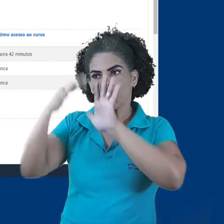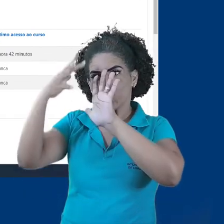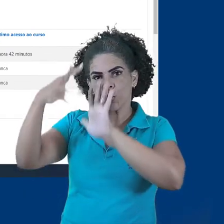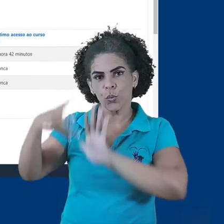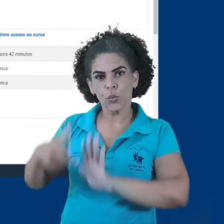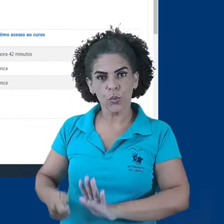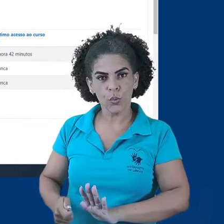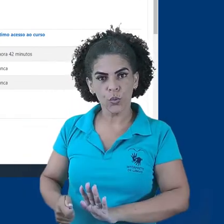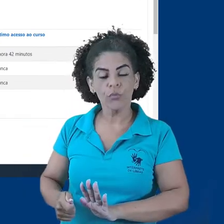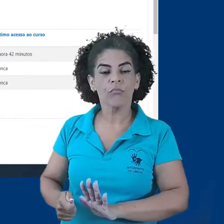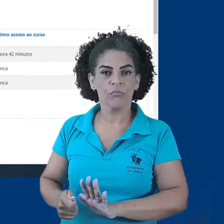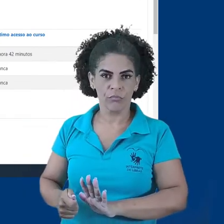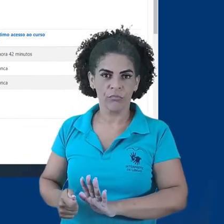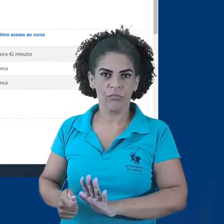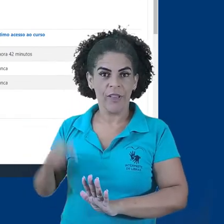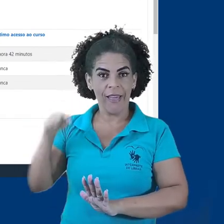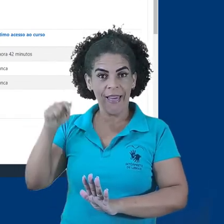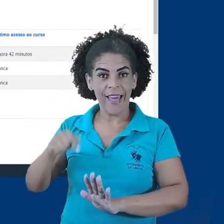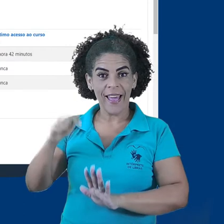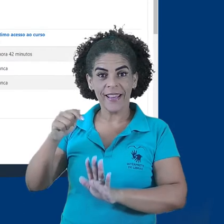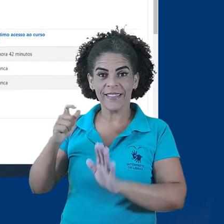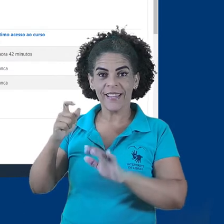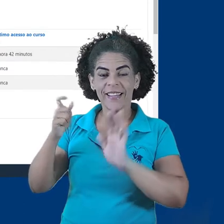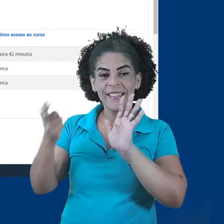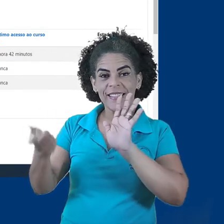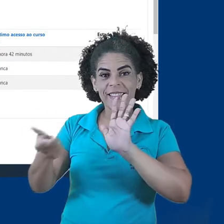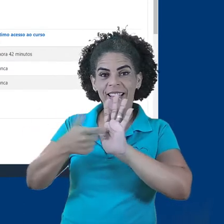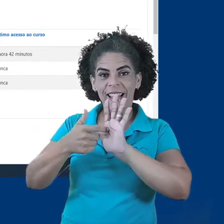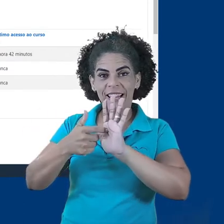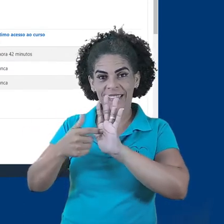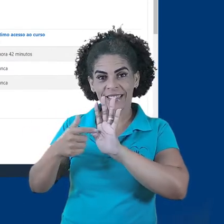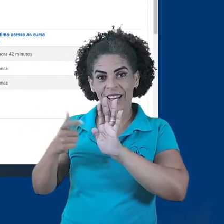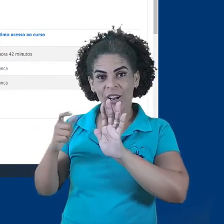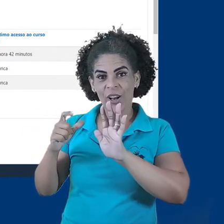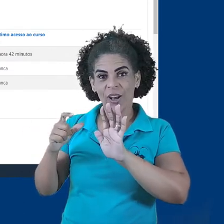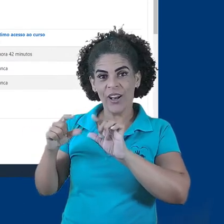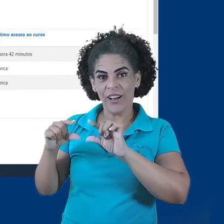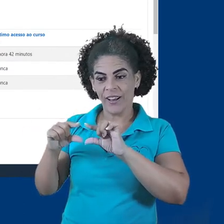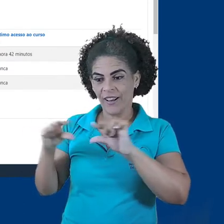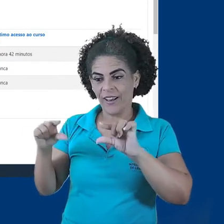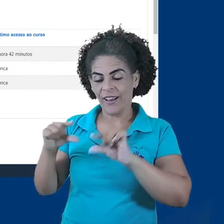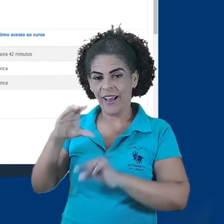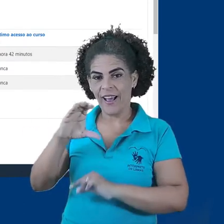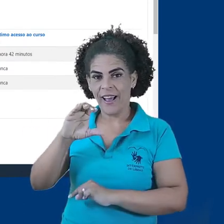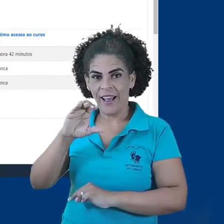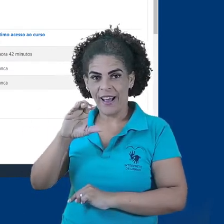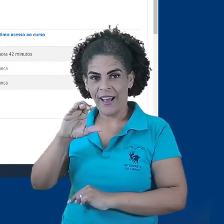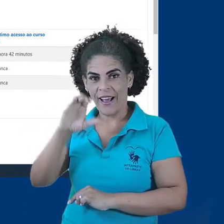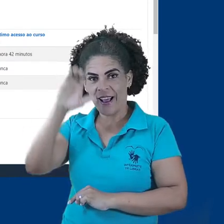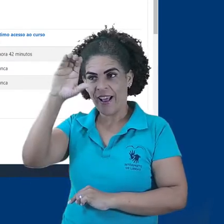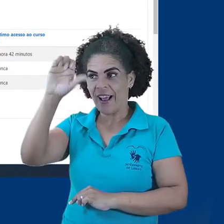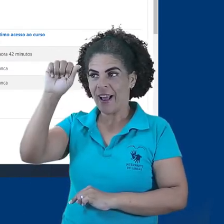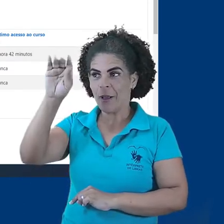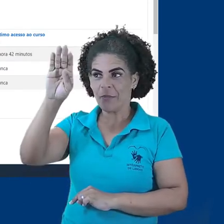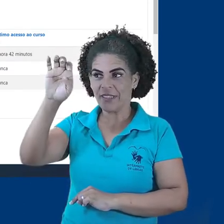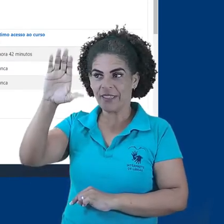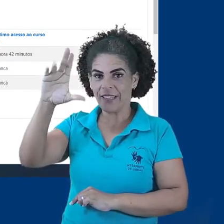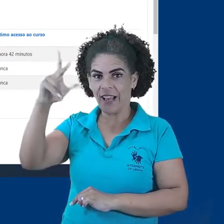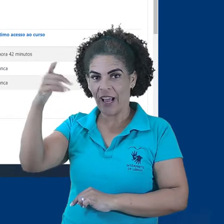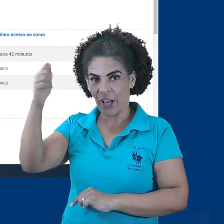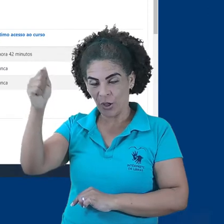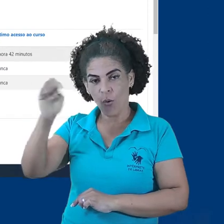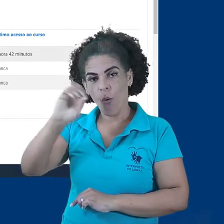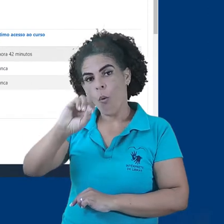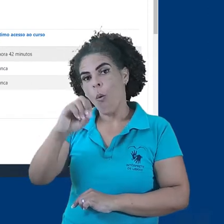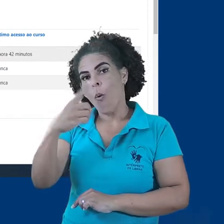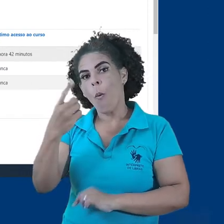botão selecionar tudo, que é esta caixinha de seleção no cabeçalho da tabela de